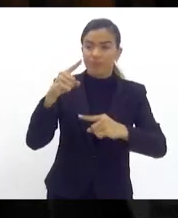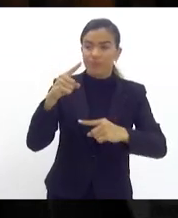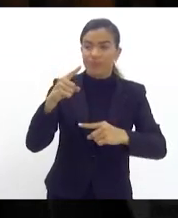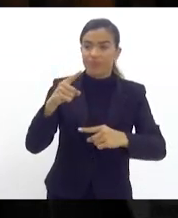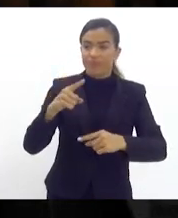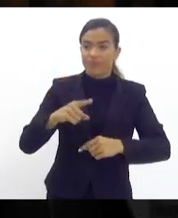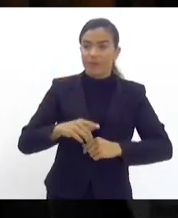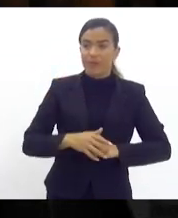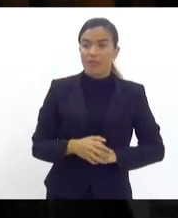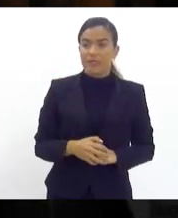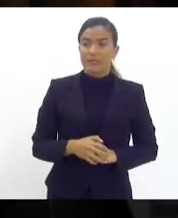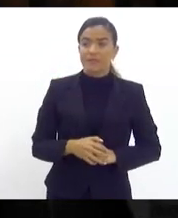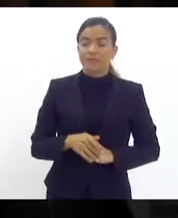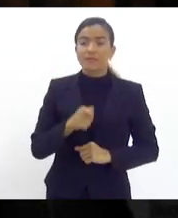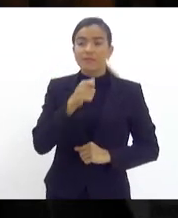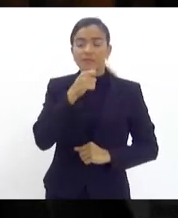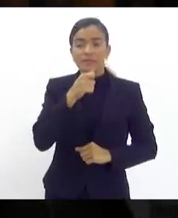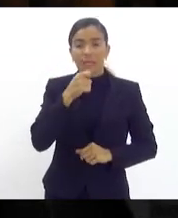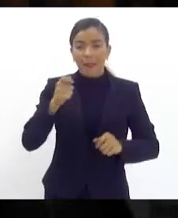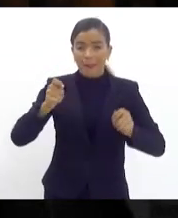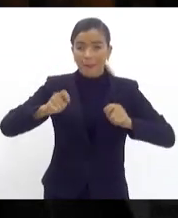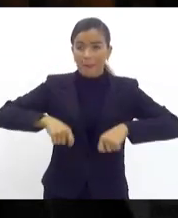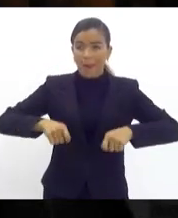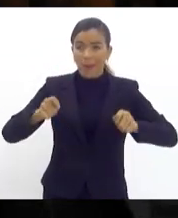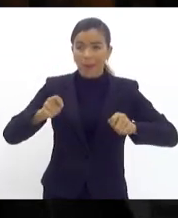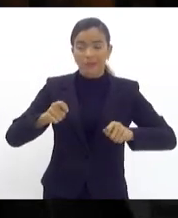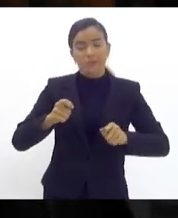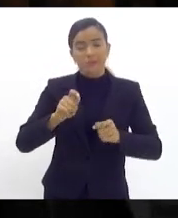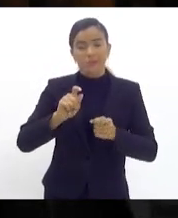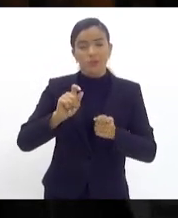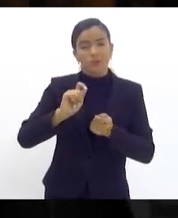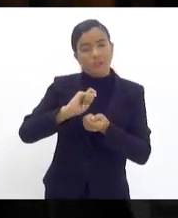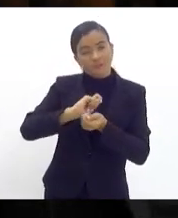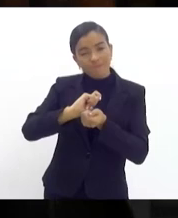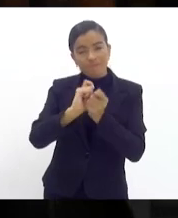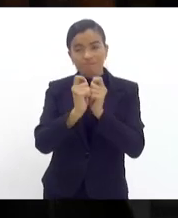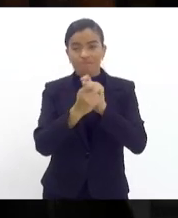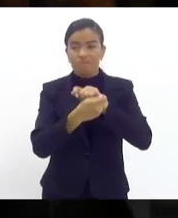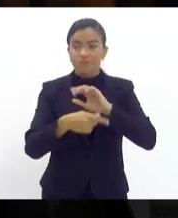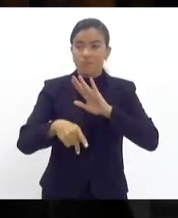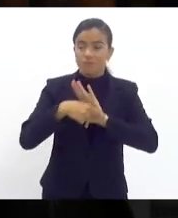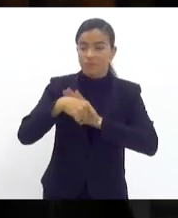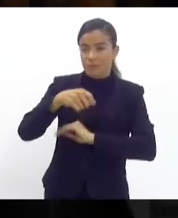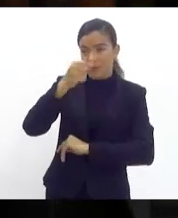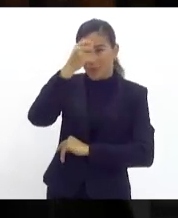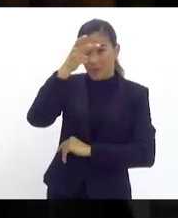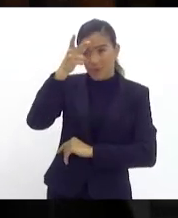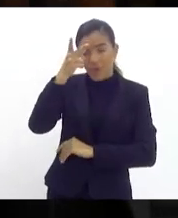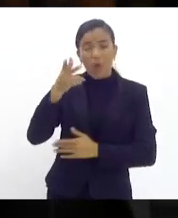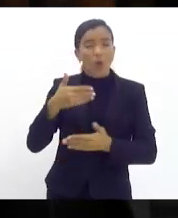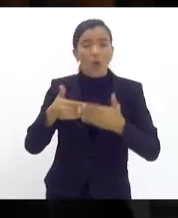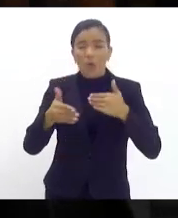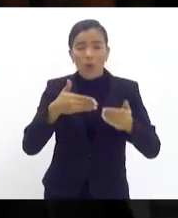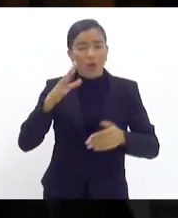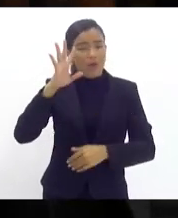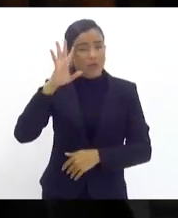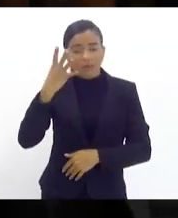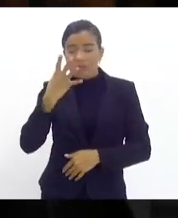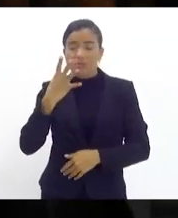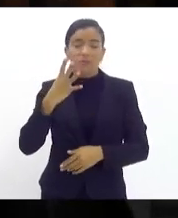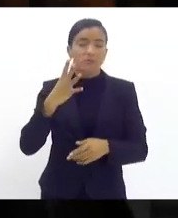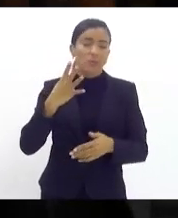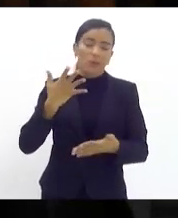sem a possibilidade de um ajuste do município então qualquer decisão dessa